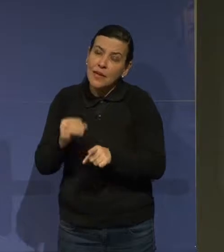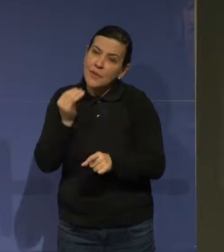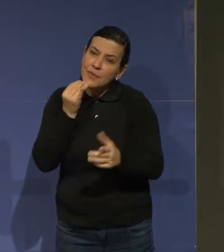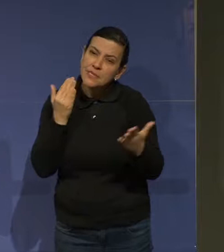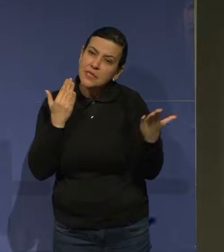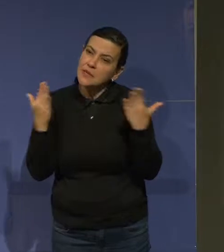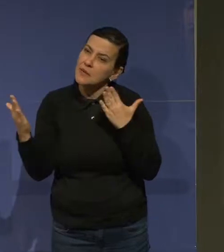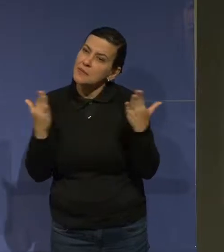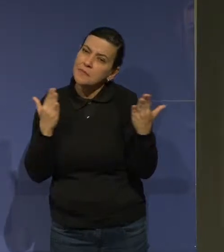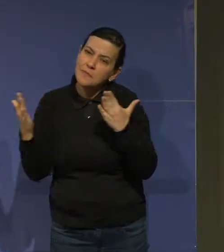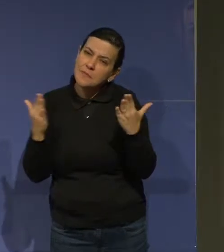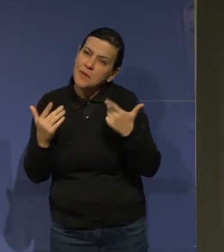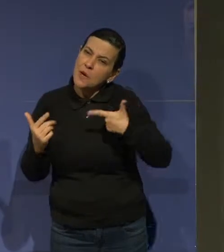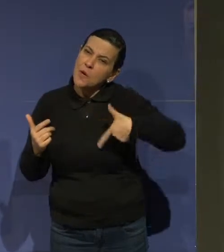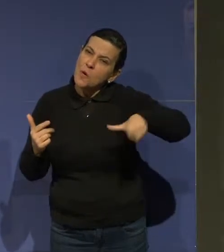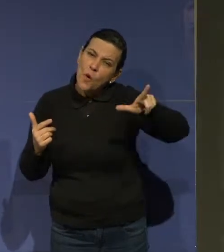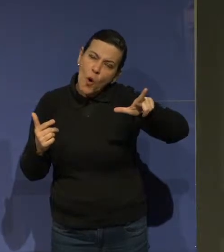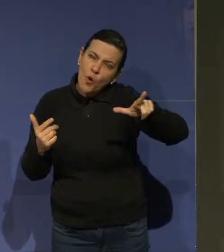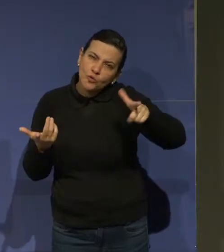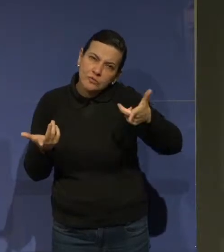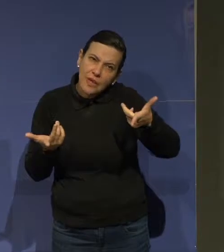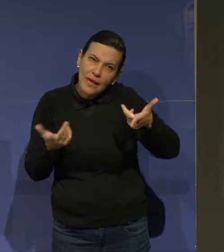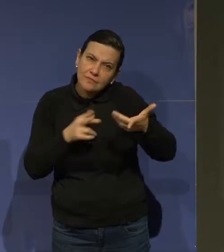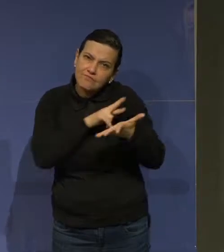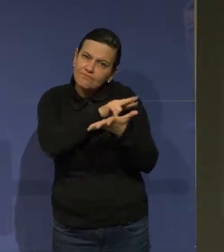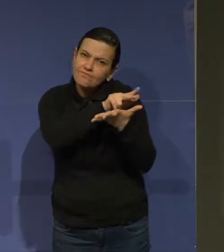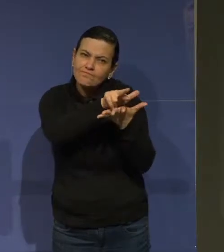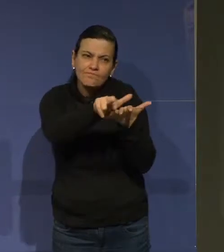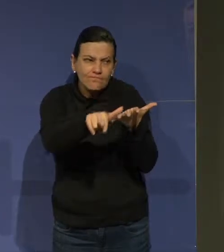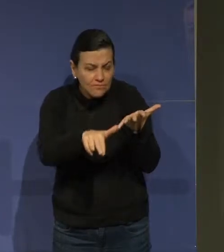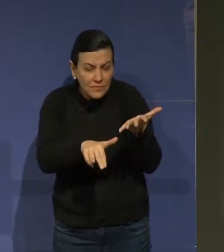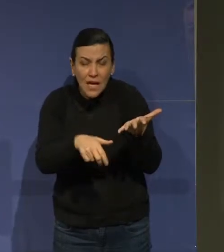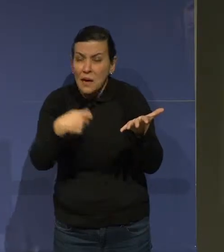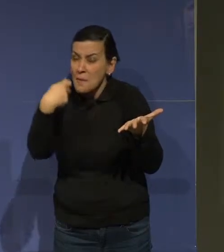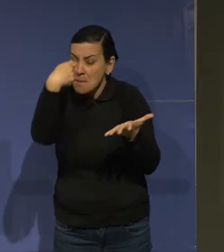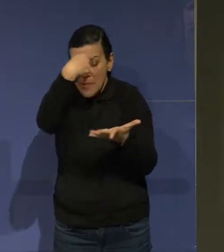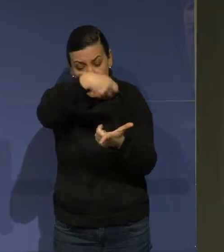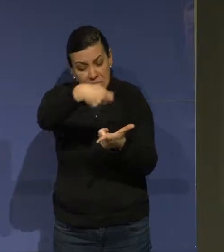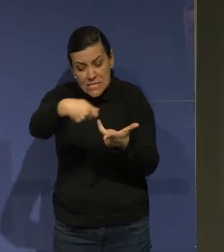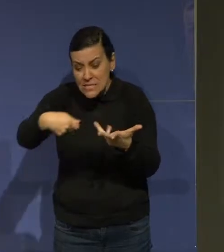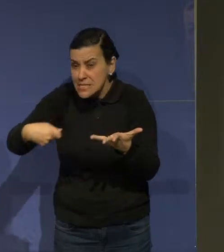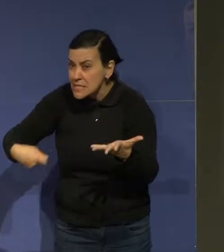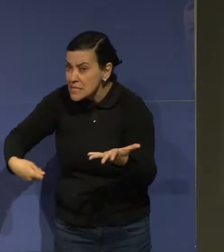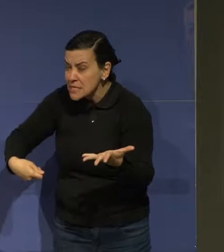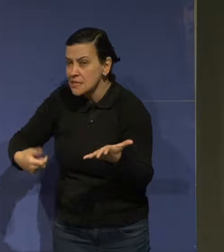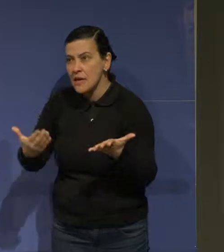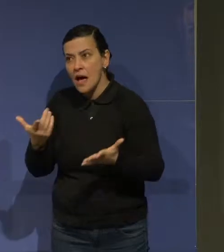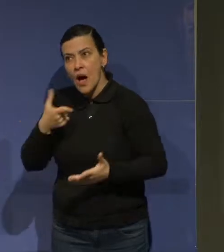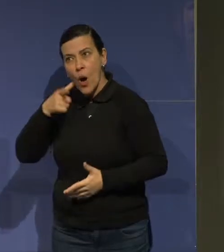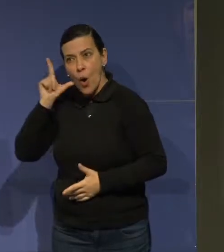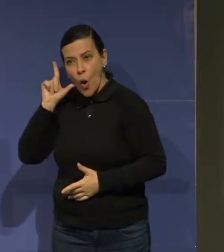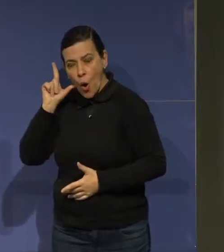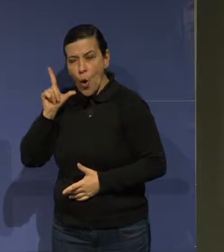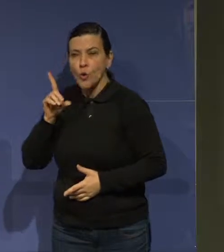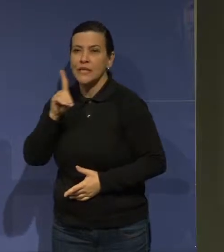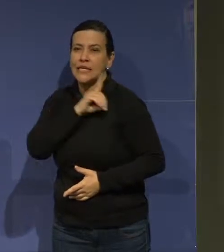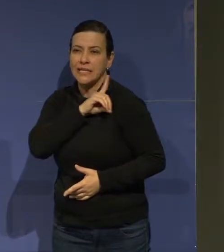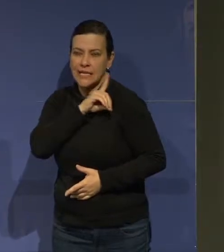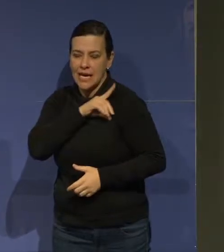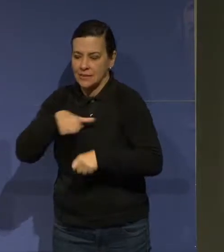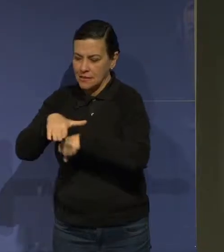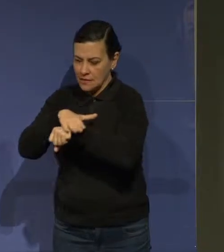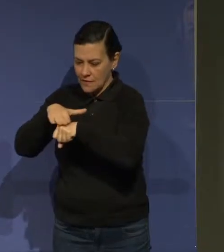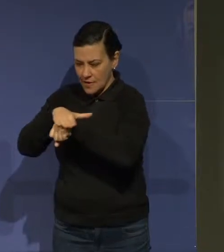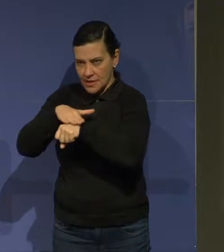qualquer outro recurso. Então, tem que ter. Hoje mesmo eu estava falando com a delegada, da Delegacia da Pessoa com